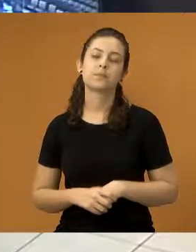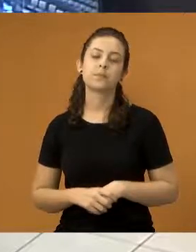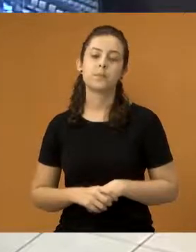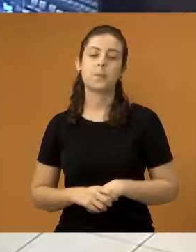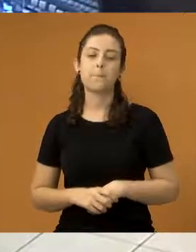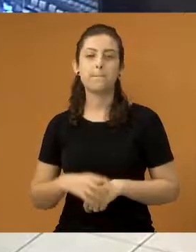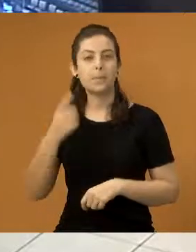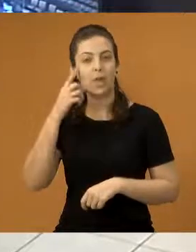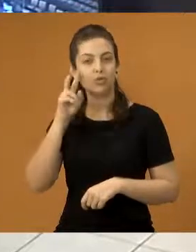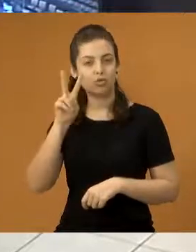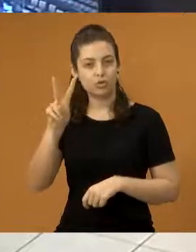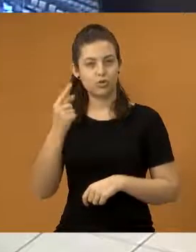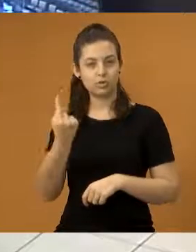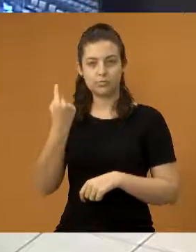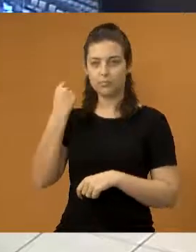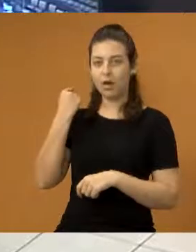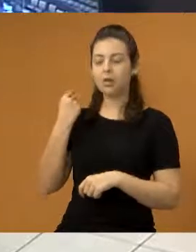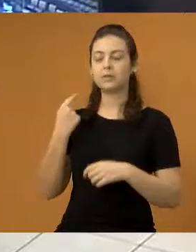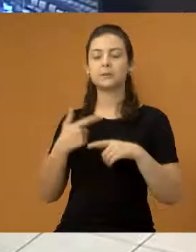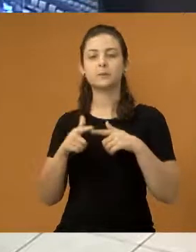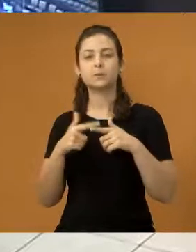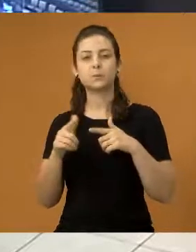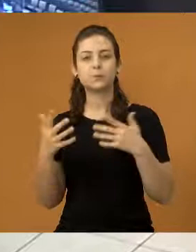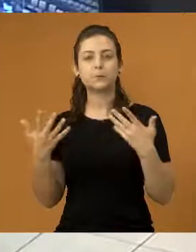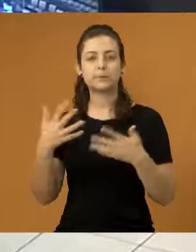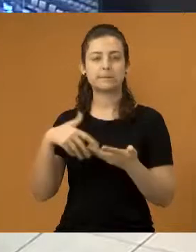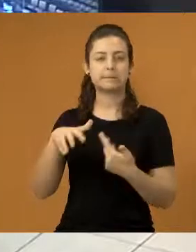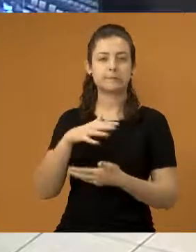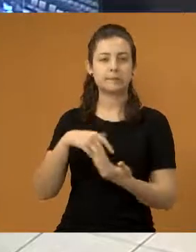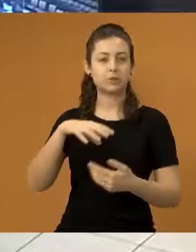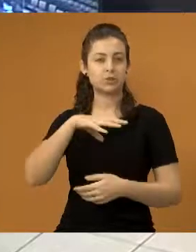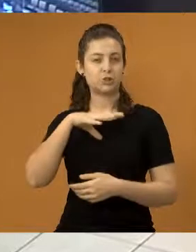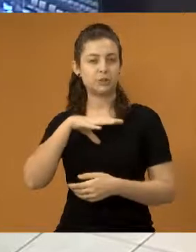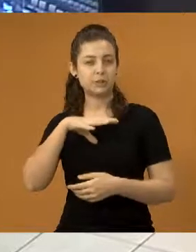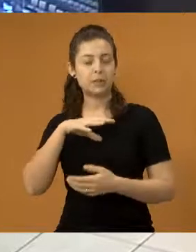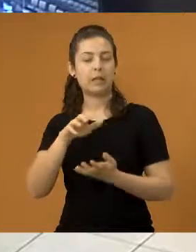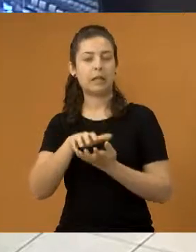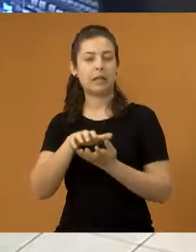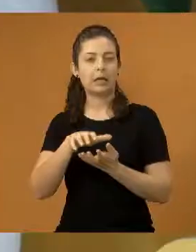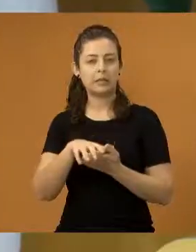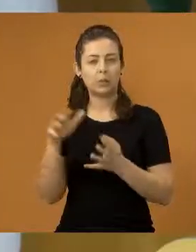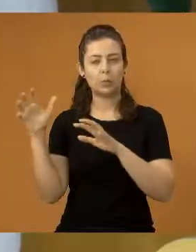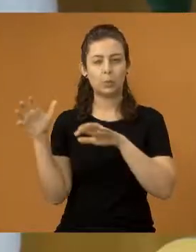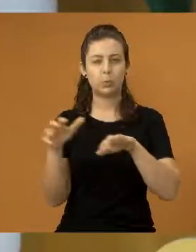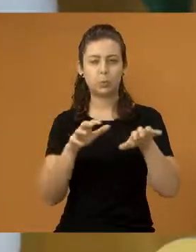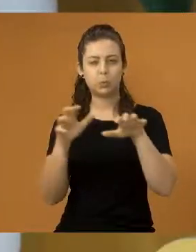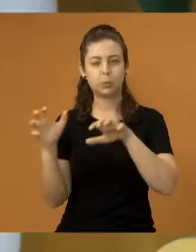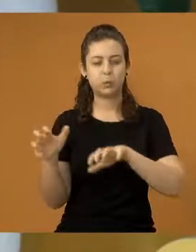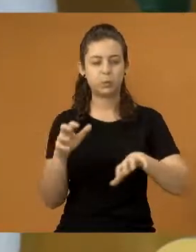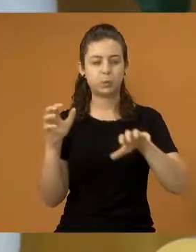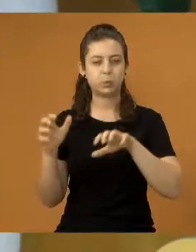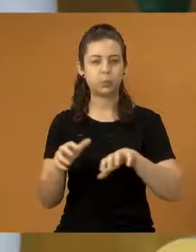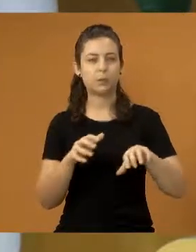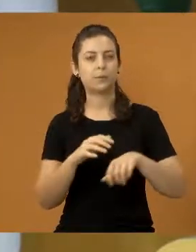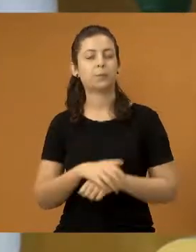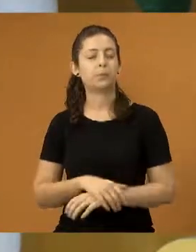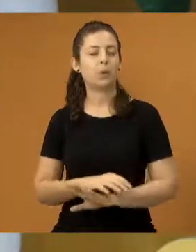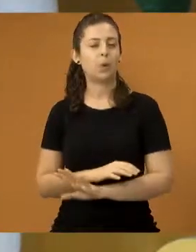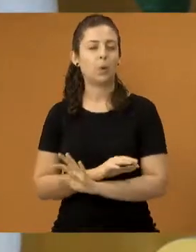há dois dias atrás, passamos por uma situação caótica aqui em Jacareí, com uma chuva devastadora. E